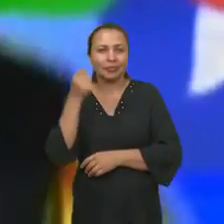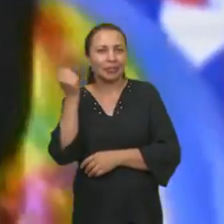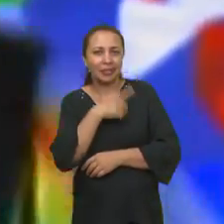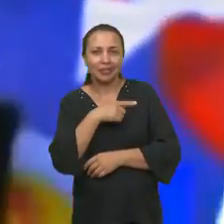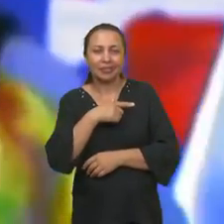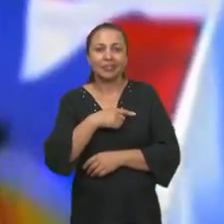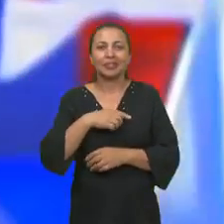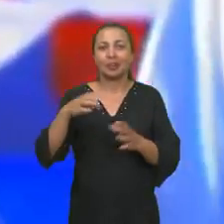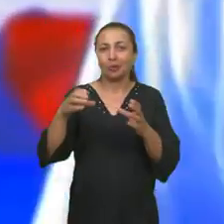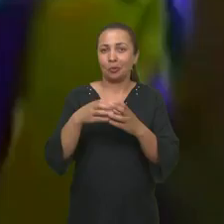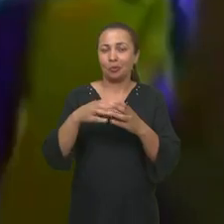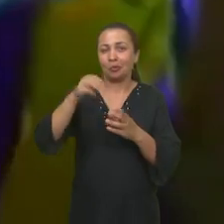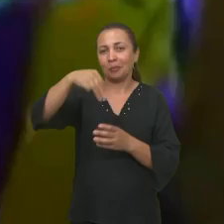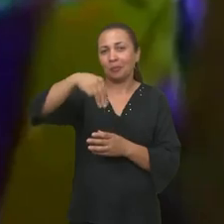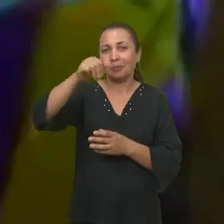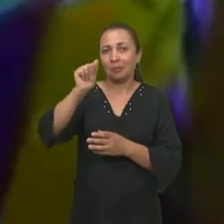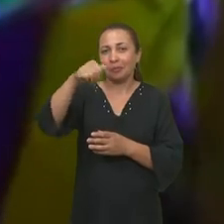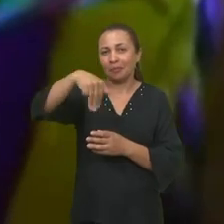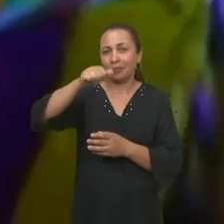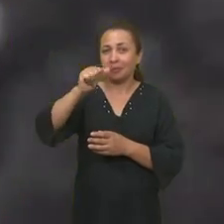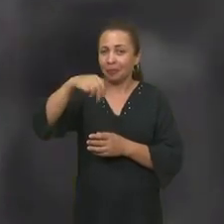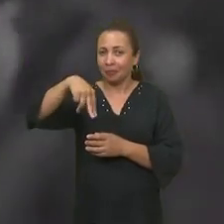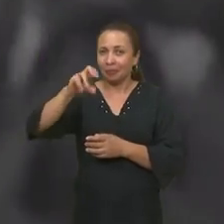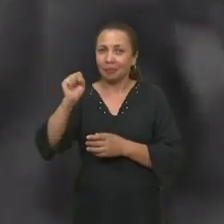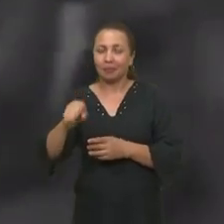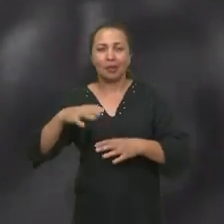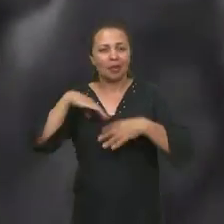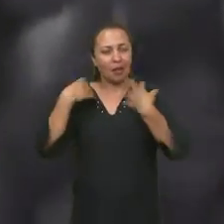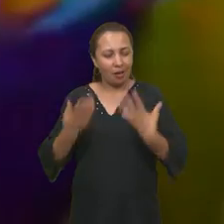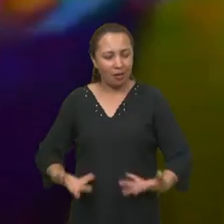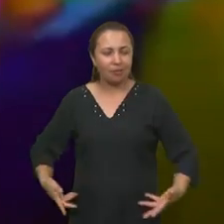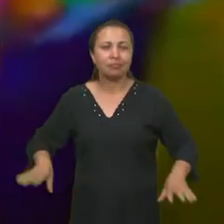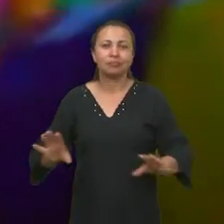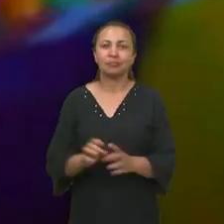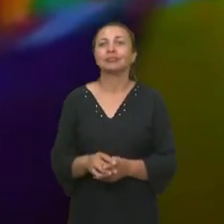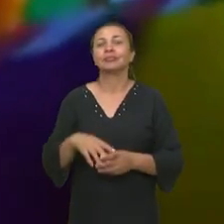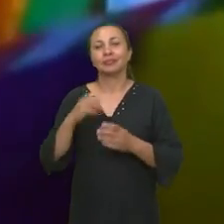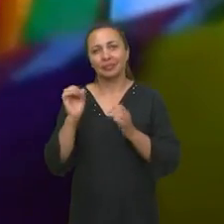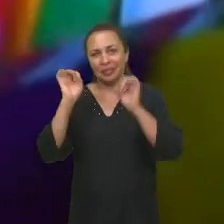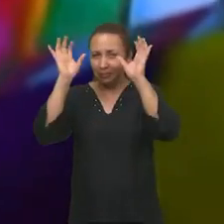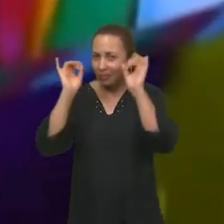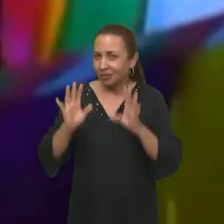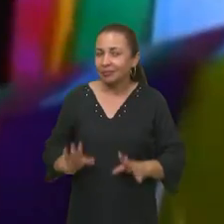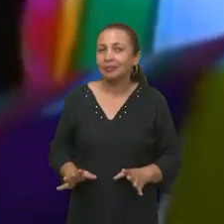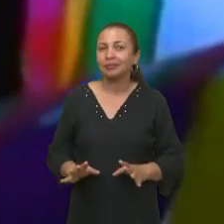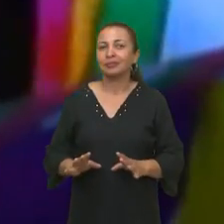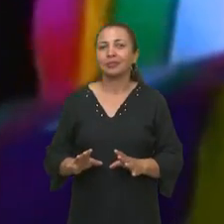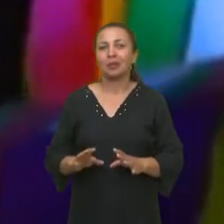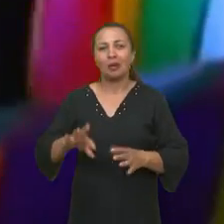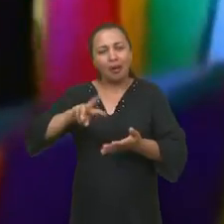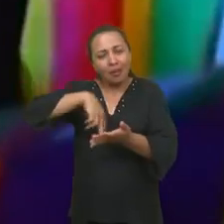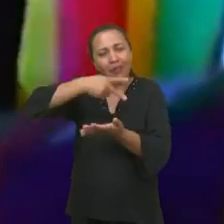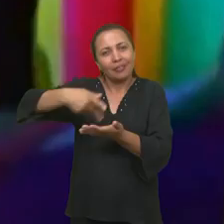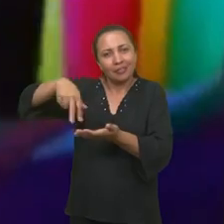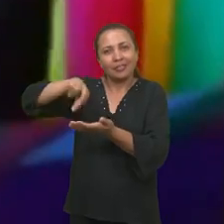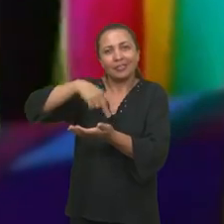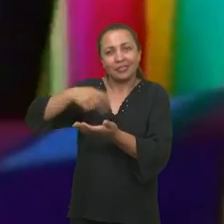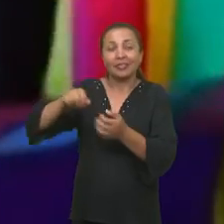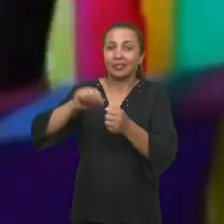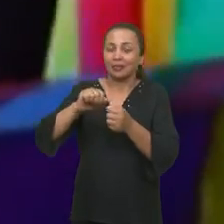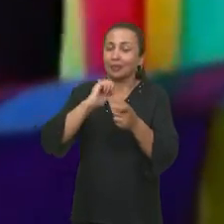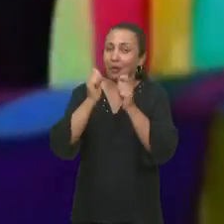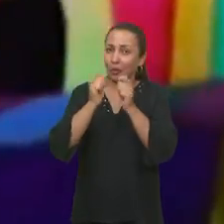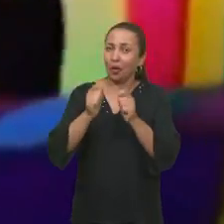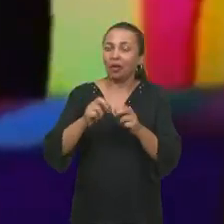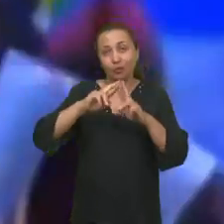dos momonos assassinos, em que as suas vestimentas se destacaram, a performance que eles faziam em